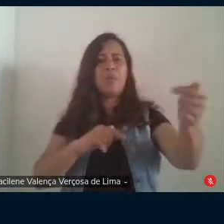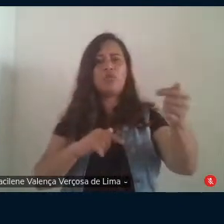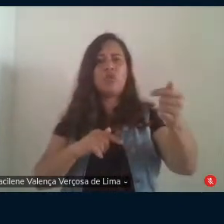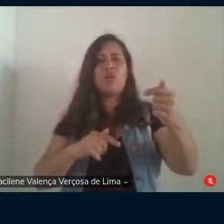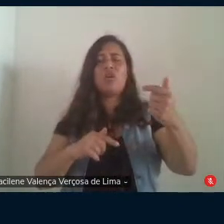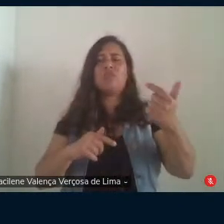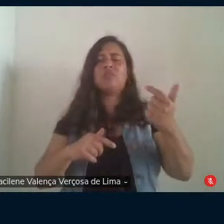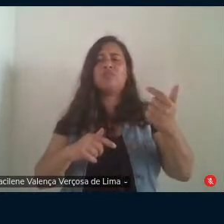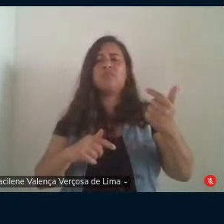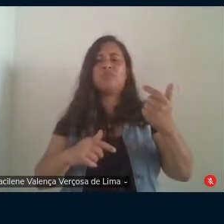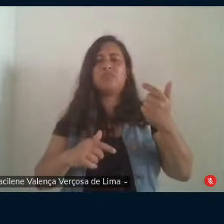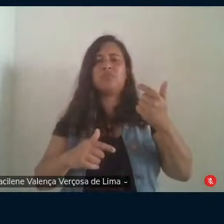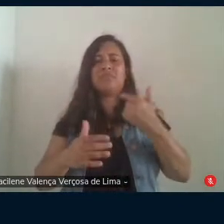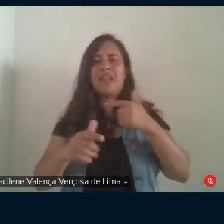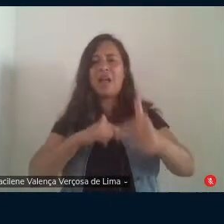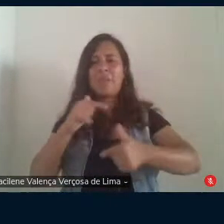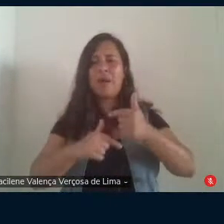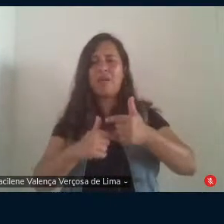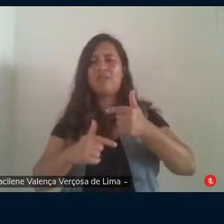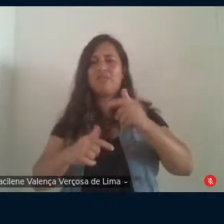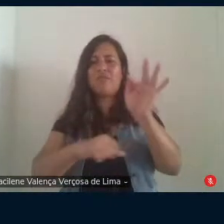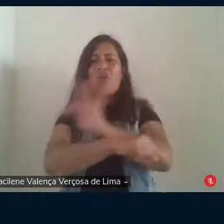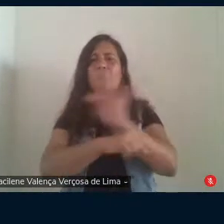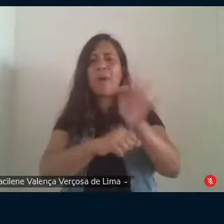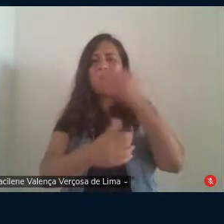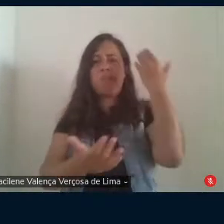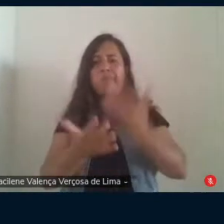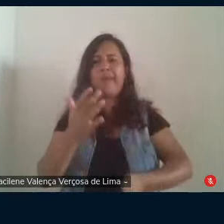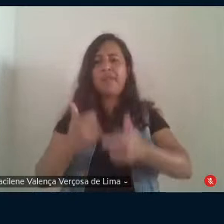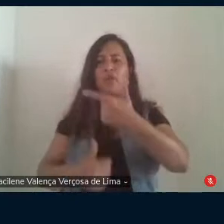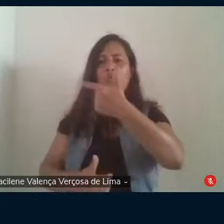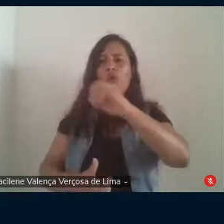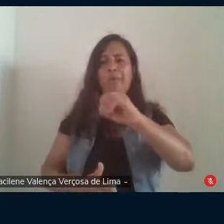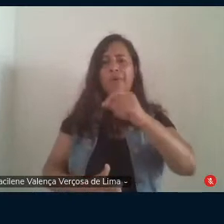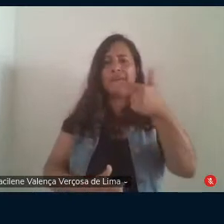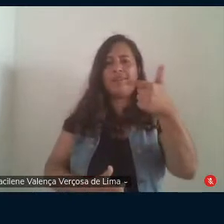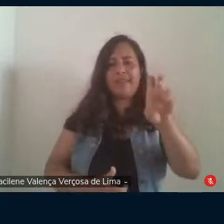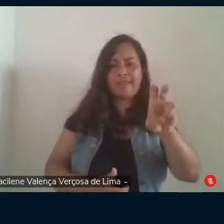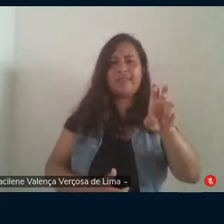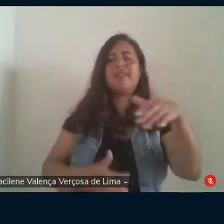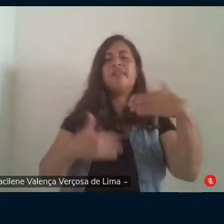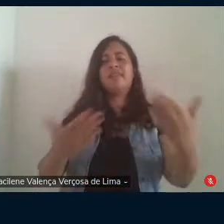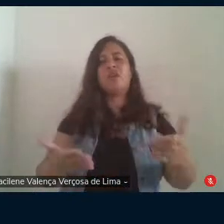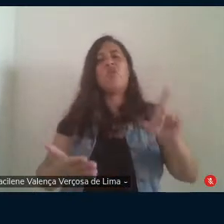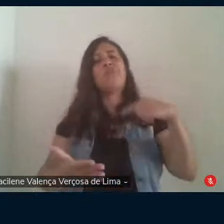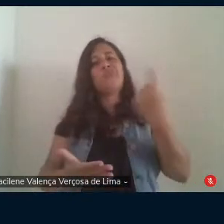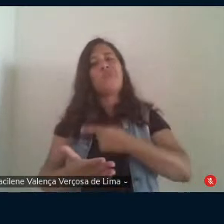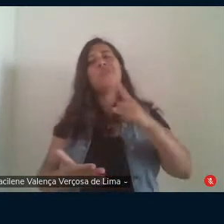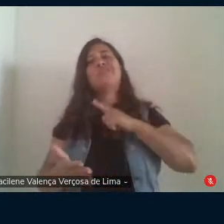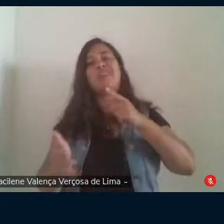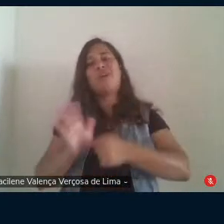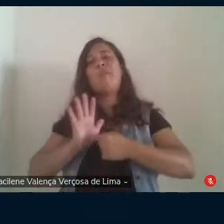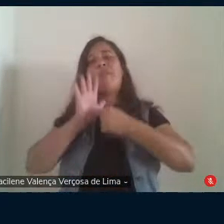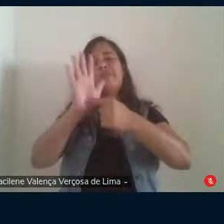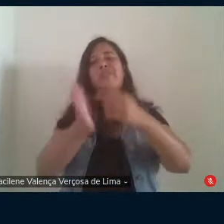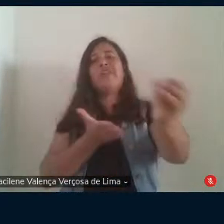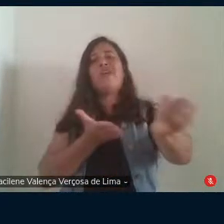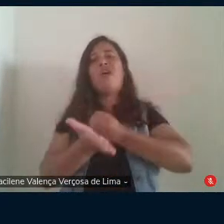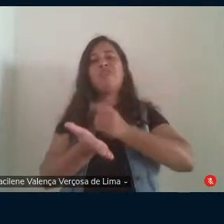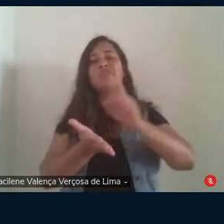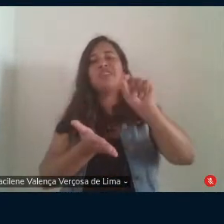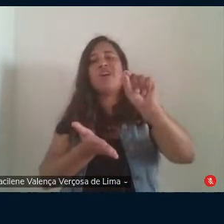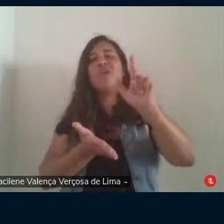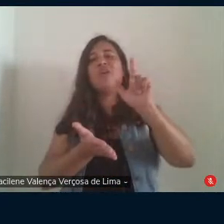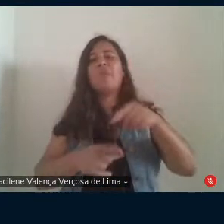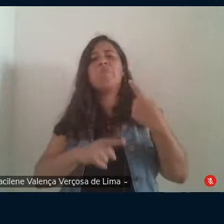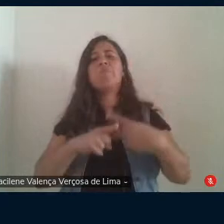foram perdidos já em 2015 talvez no curso da história ainda tenhamos a revelação oficial sobre o